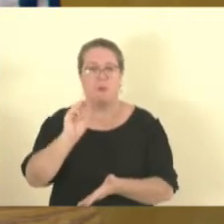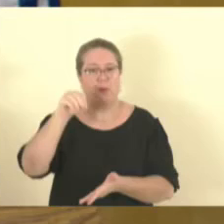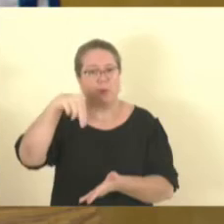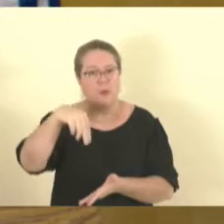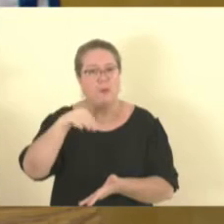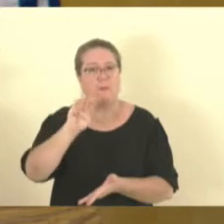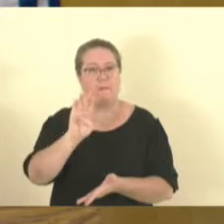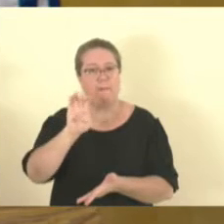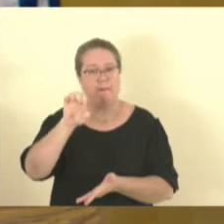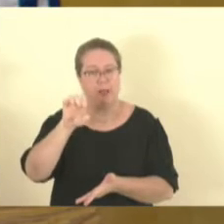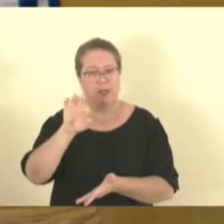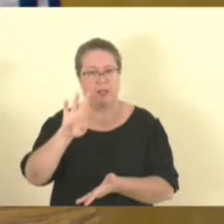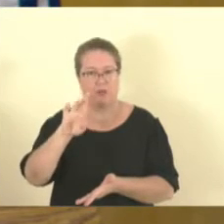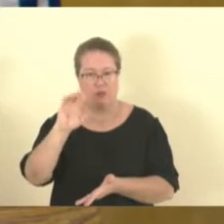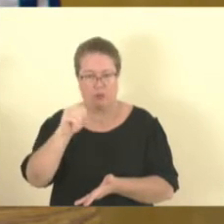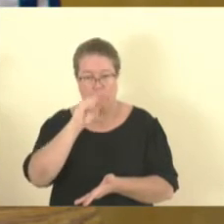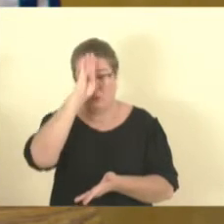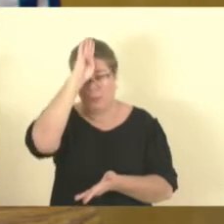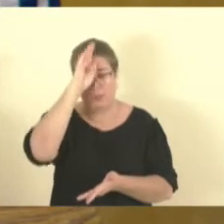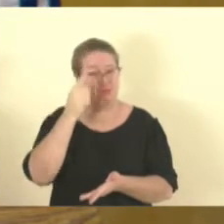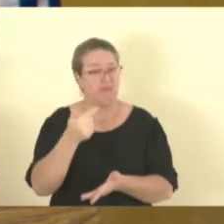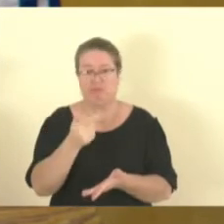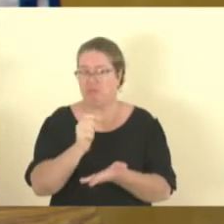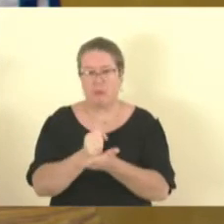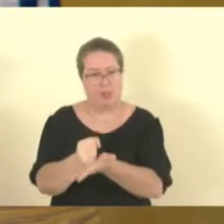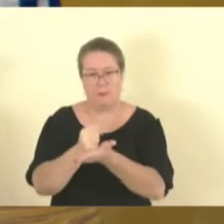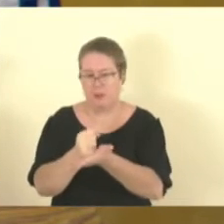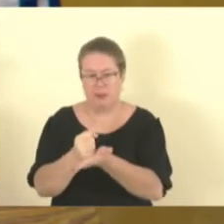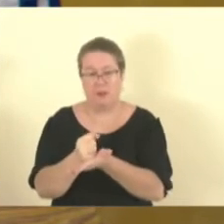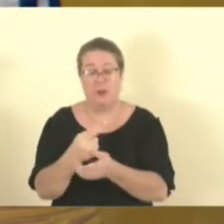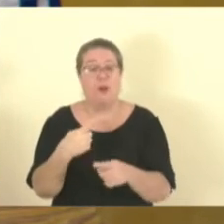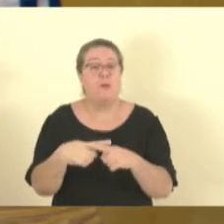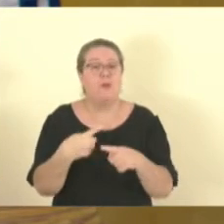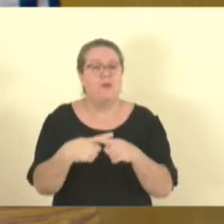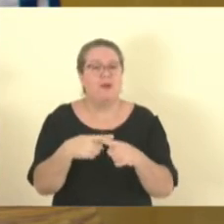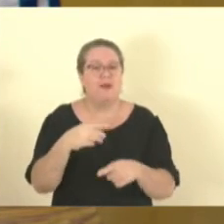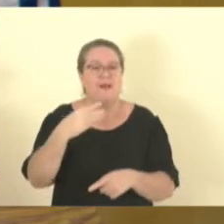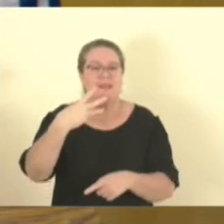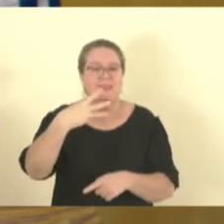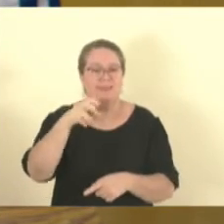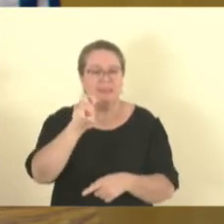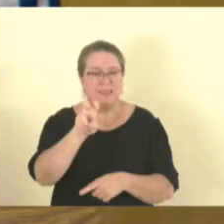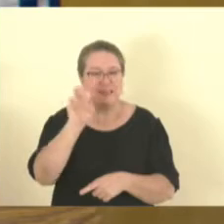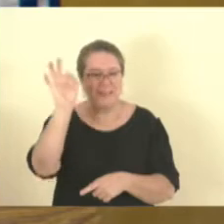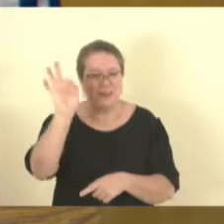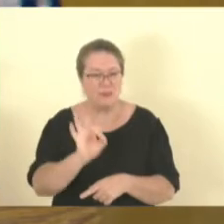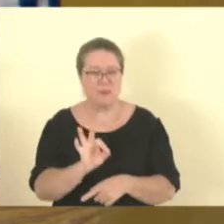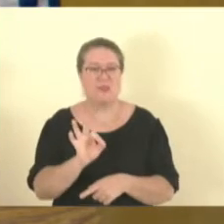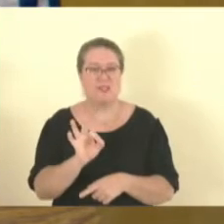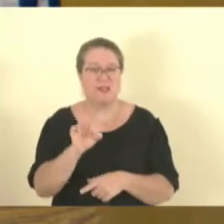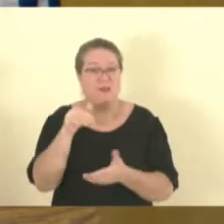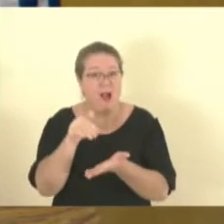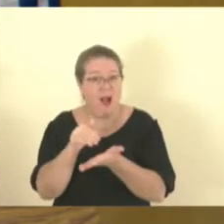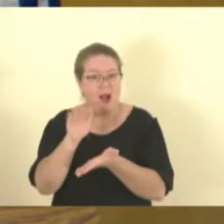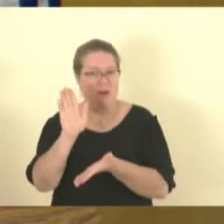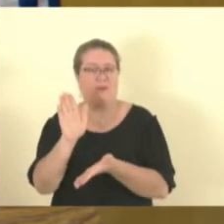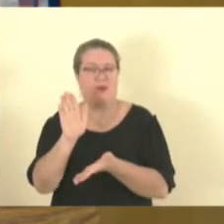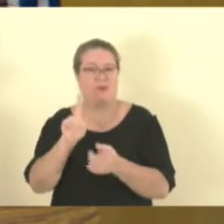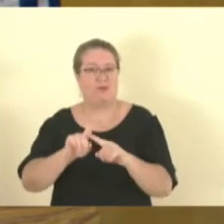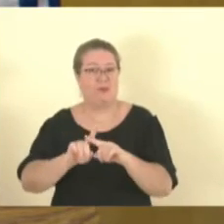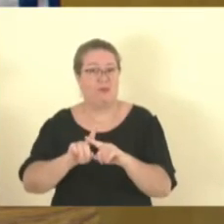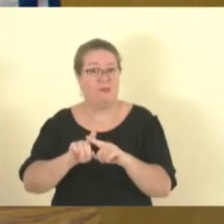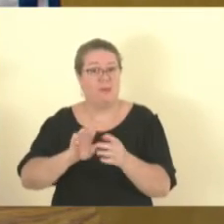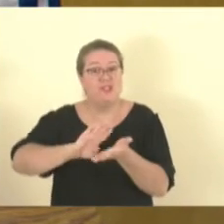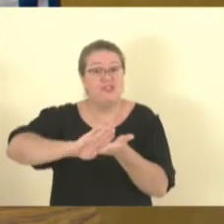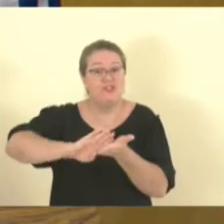a margem consignável era de 35%. Então, eles aumentaram em 5% e